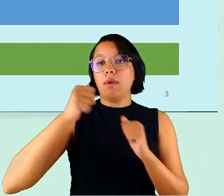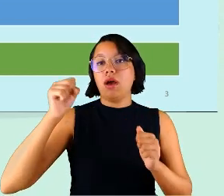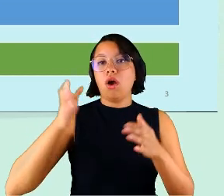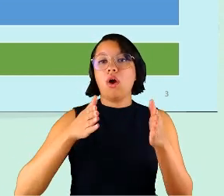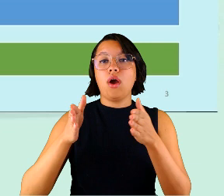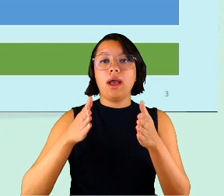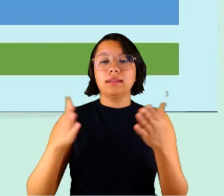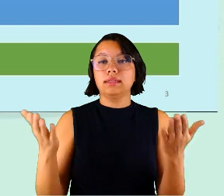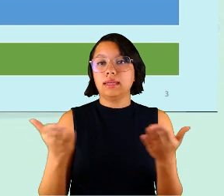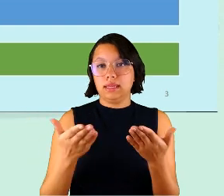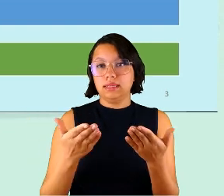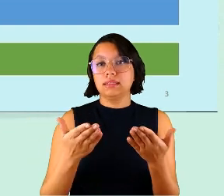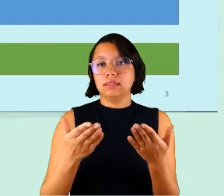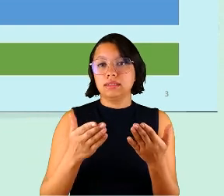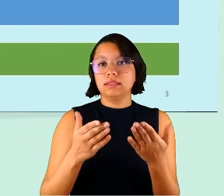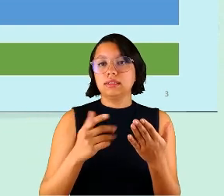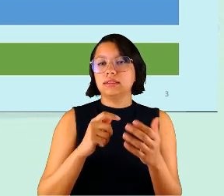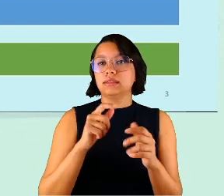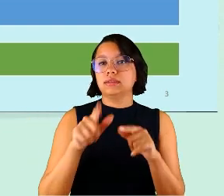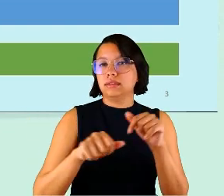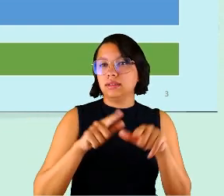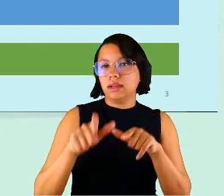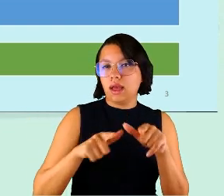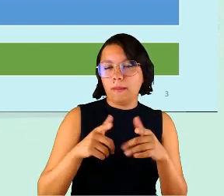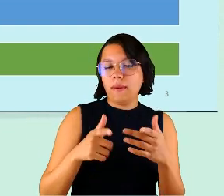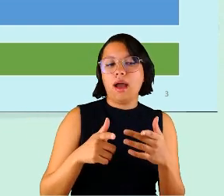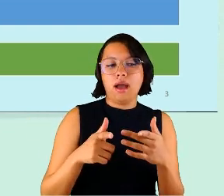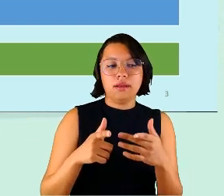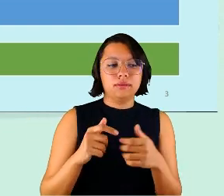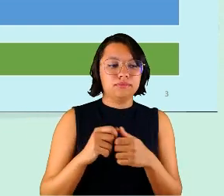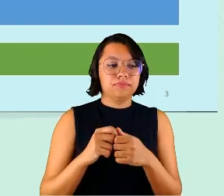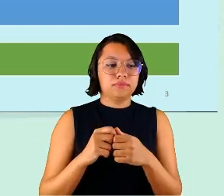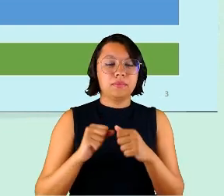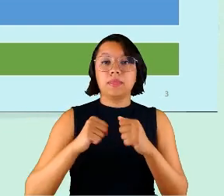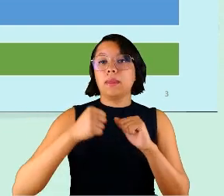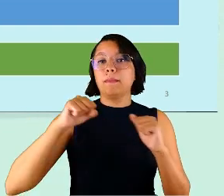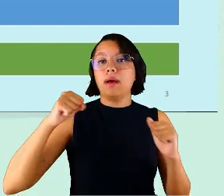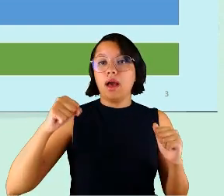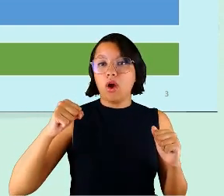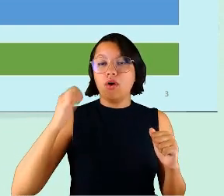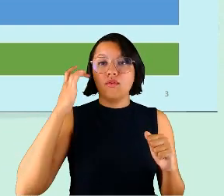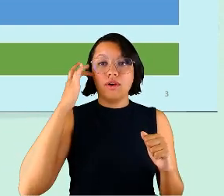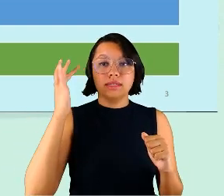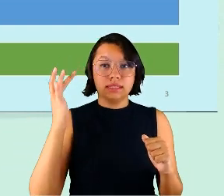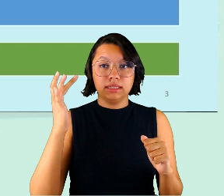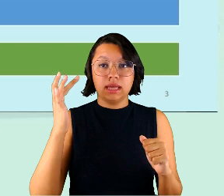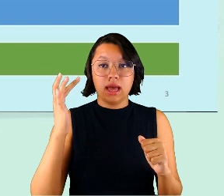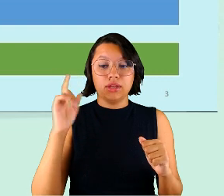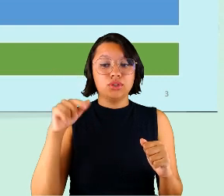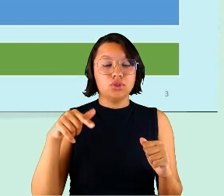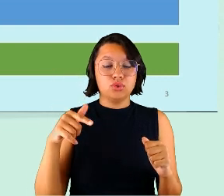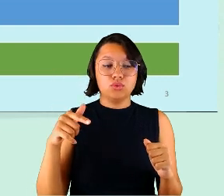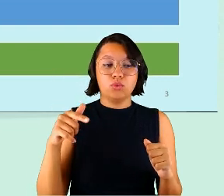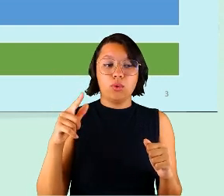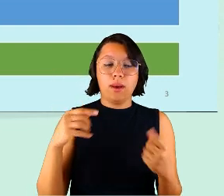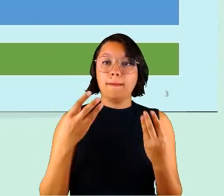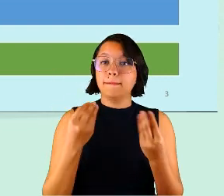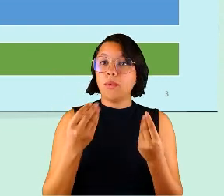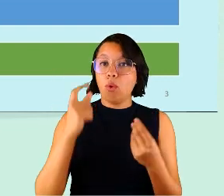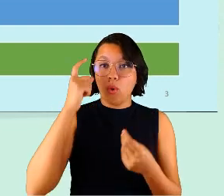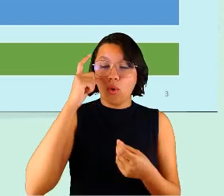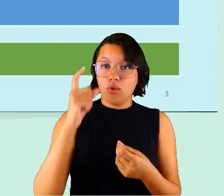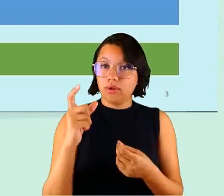essas tarefas e esses papéis, uma maior flexibilidade, isto é algo extremamente